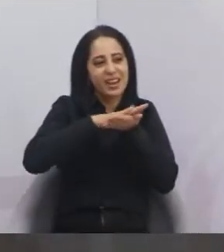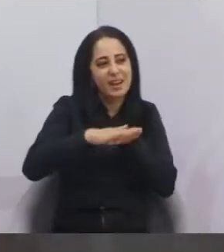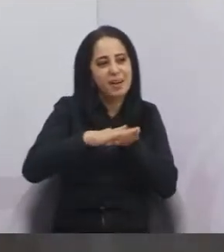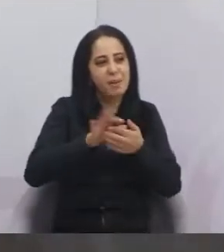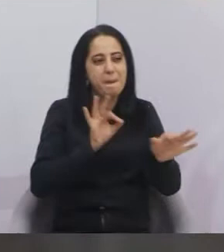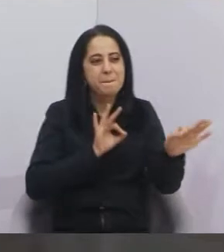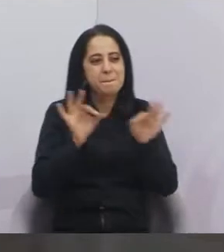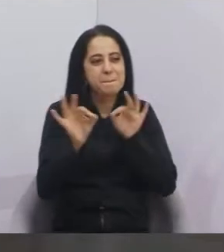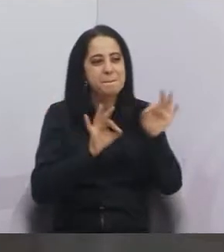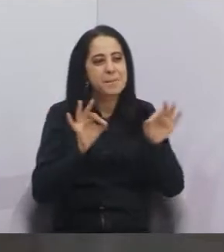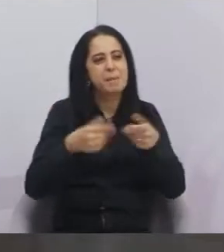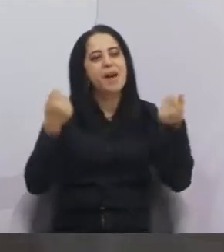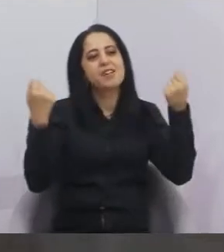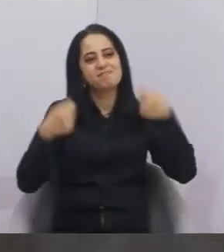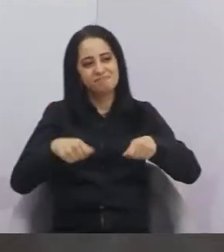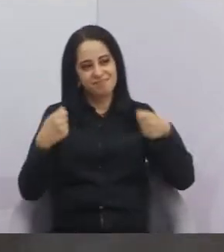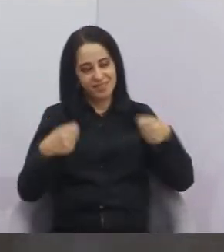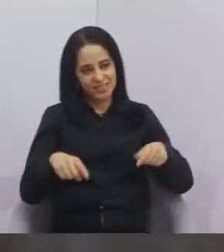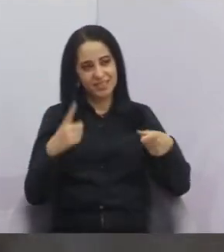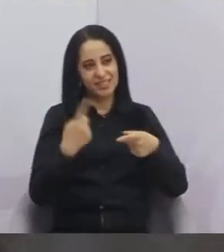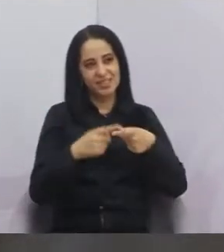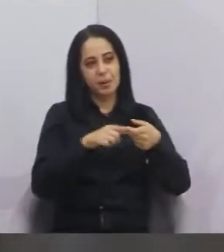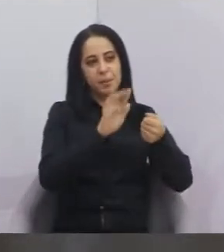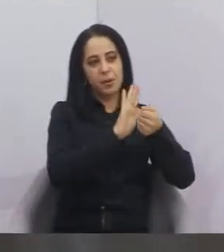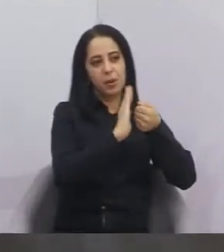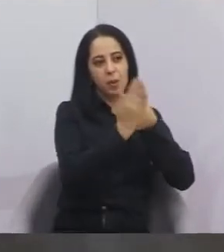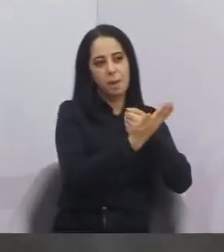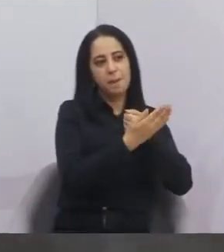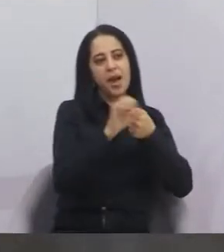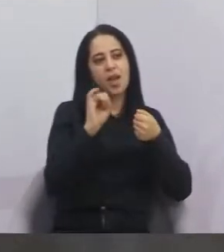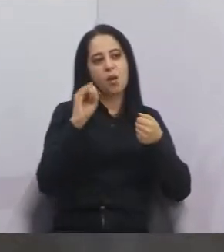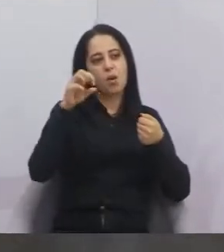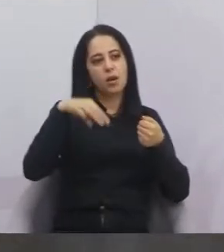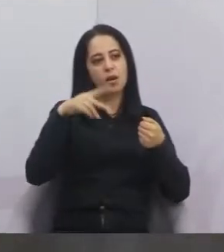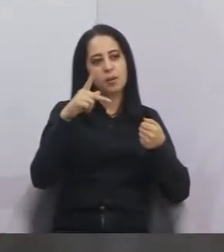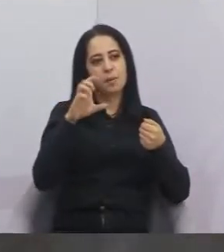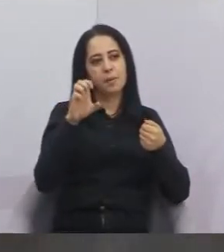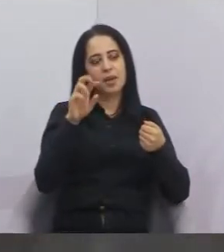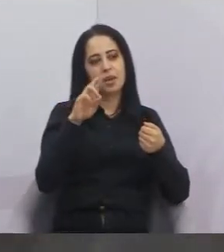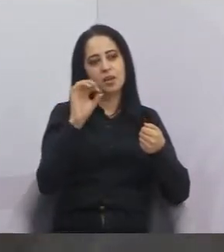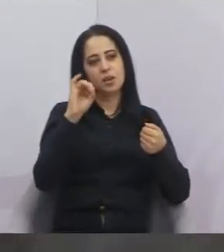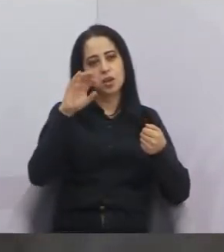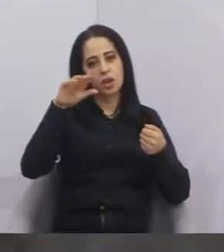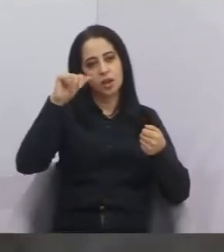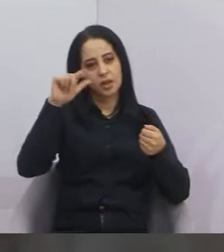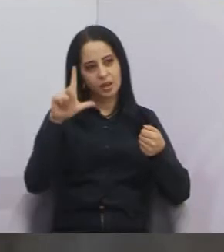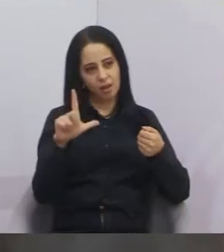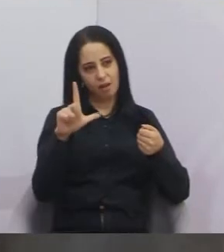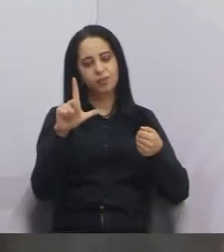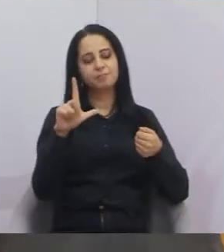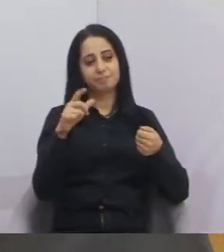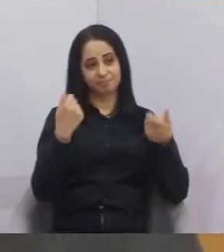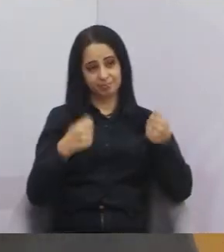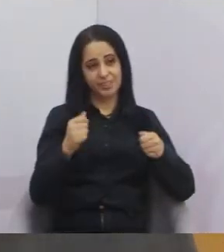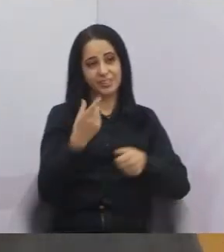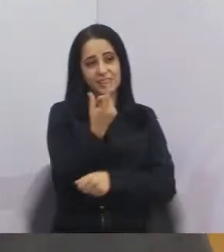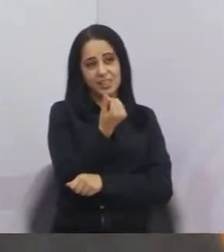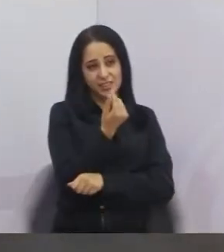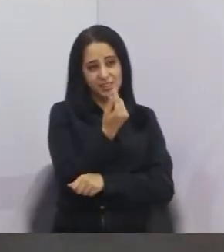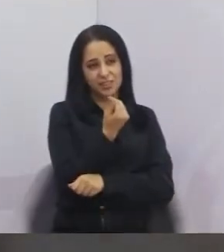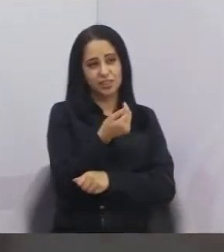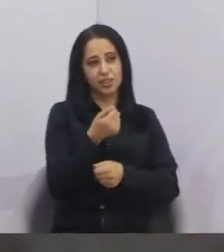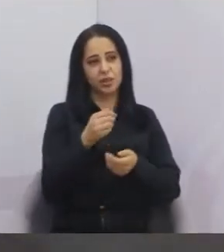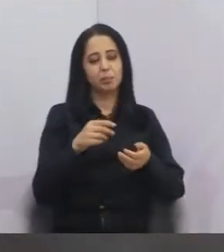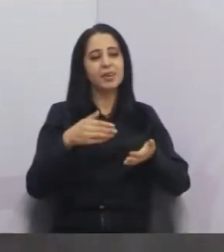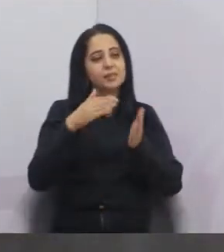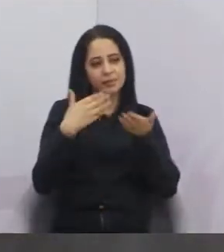para melhorar aquela entrada lá do Parque Imperial, vai ter que ser uma rotatória mesmo, mas, enquanto a gente não consegue recurso em um estudo, foi feita a